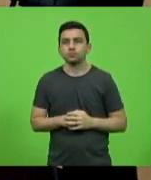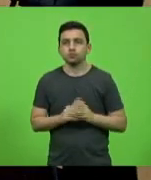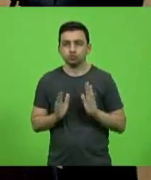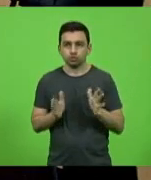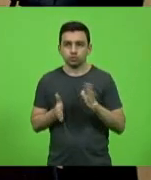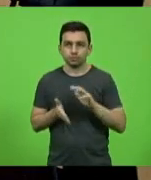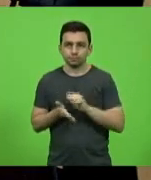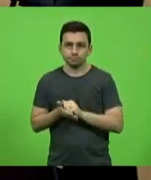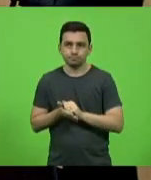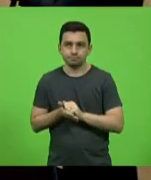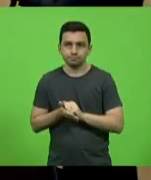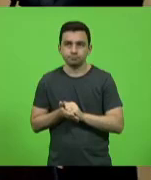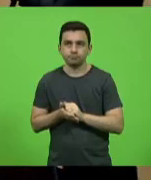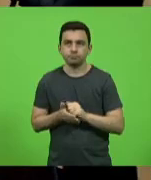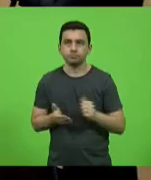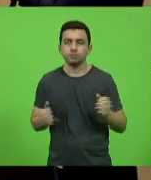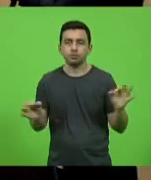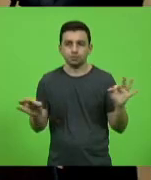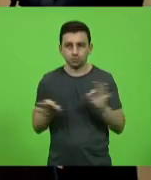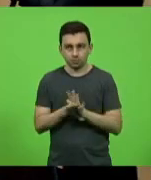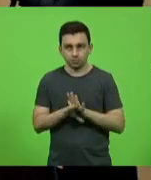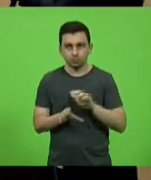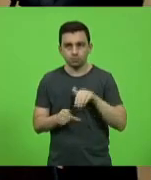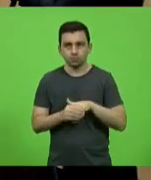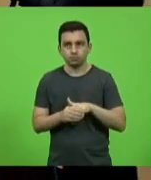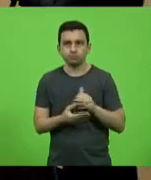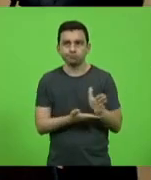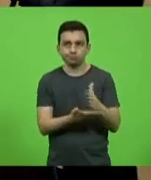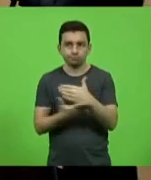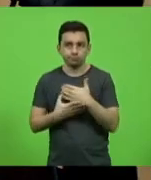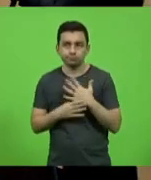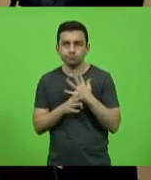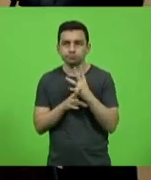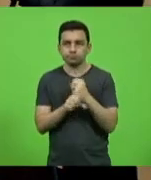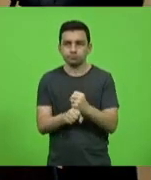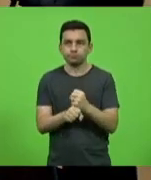encerrada a votação. Colhemos o resultado.